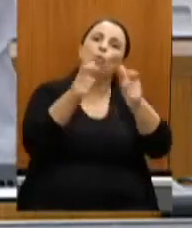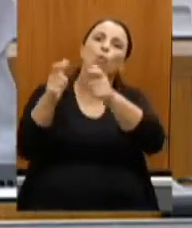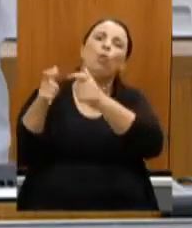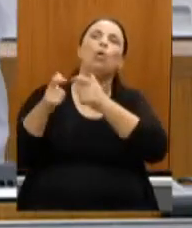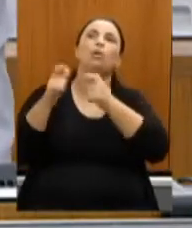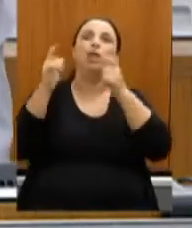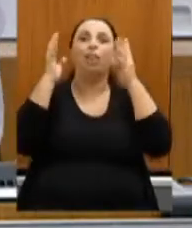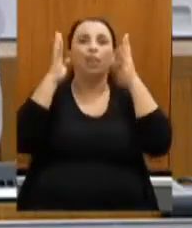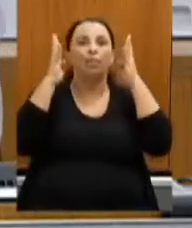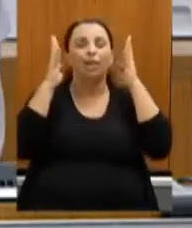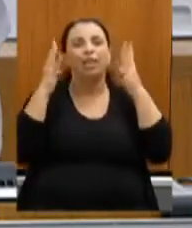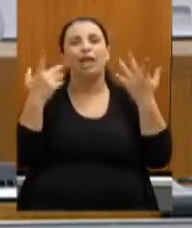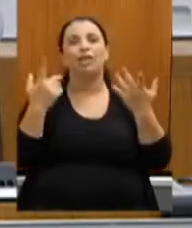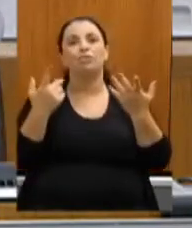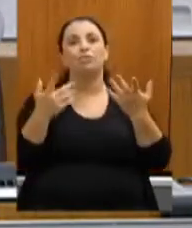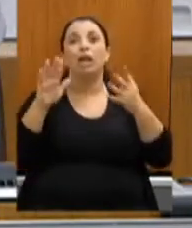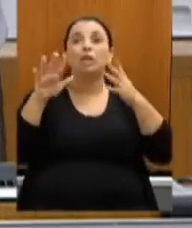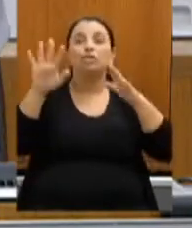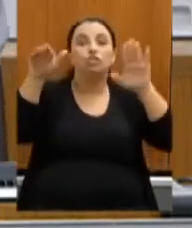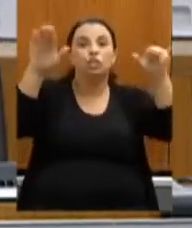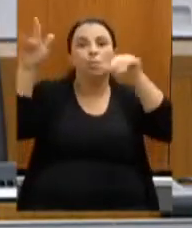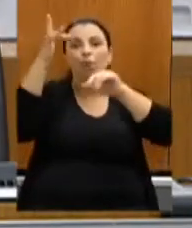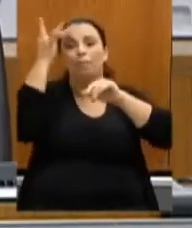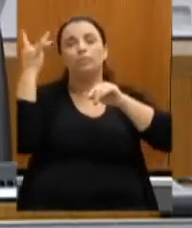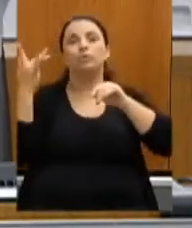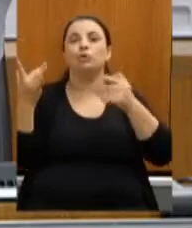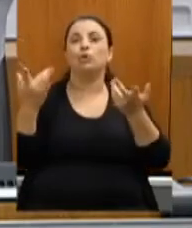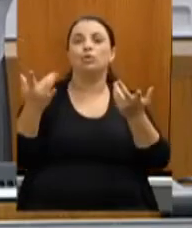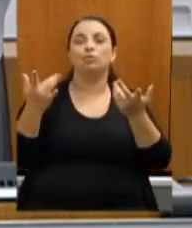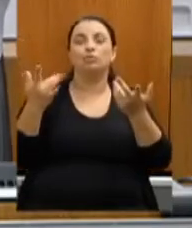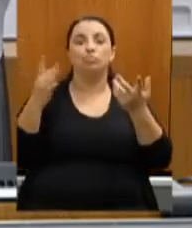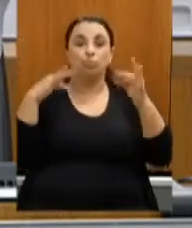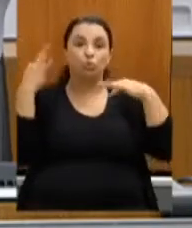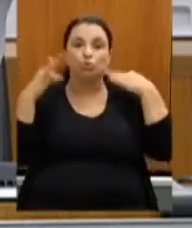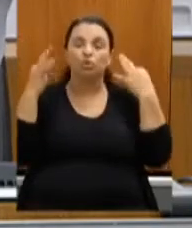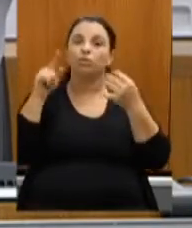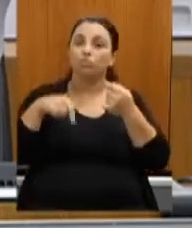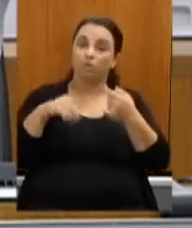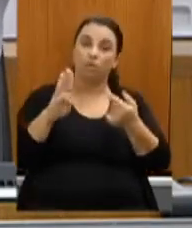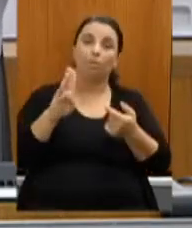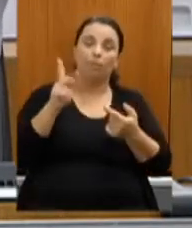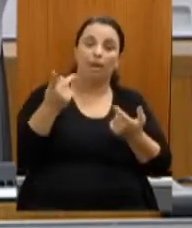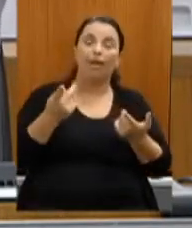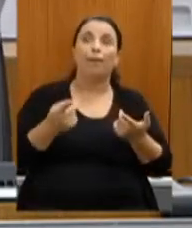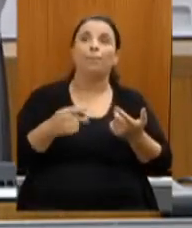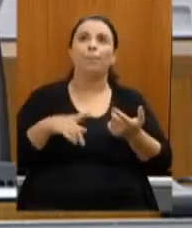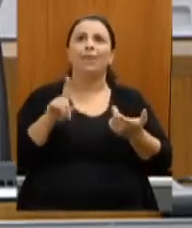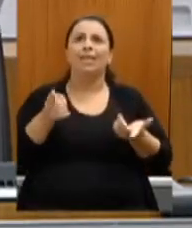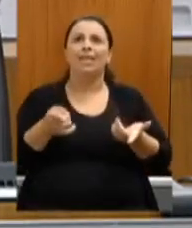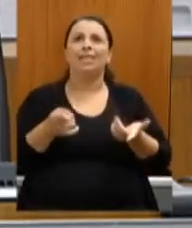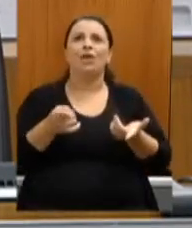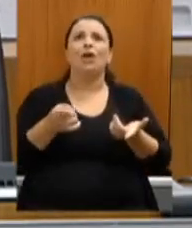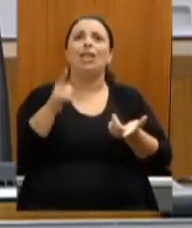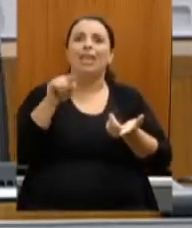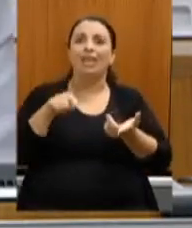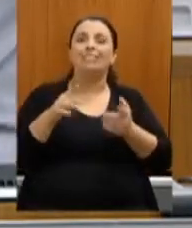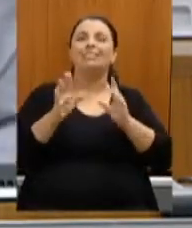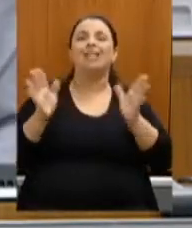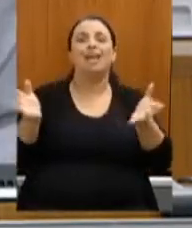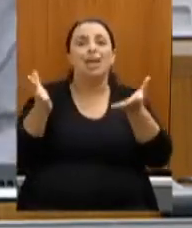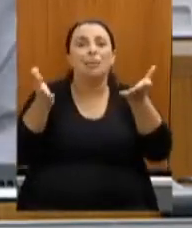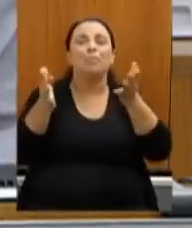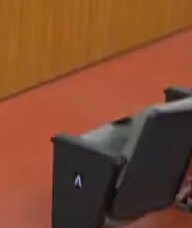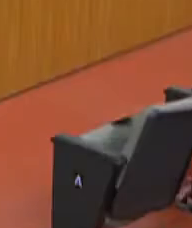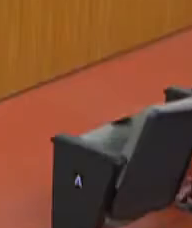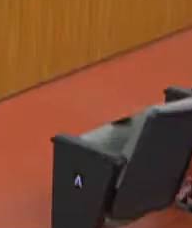então Belo Horizonte sim vai ter uma atenção especial nessa campanha de dezembro junto com o Ministério do Turismo